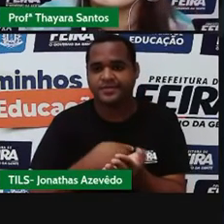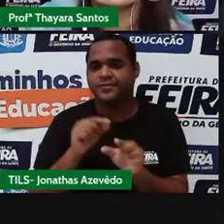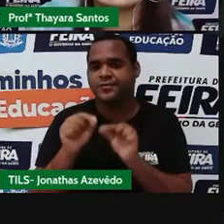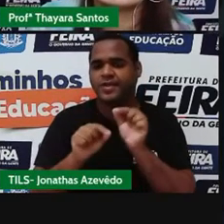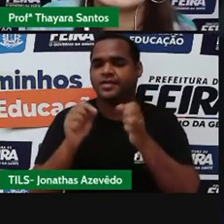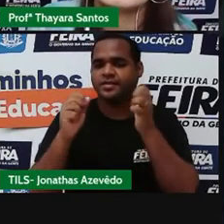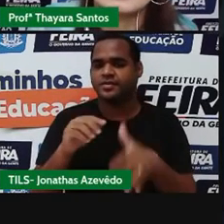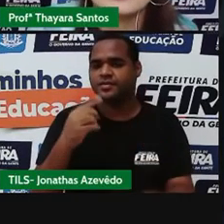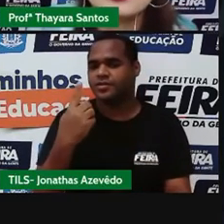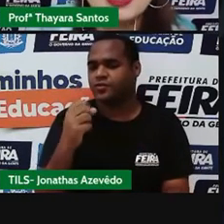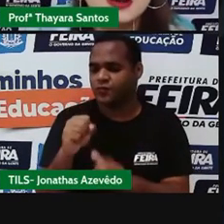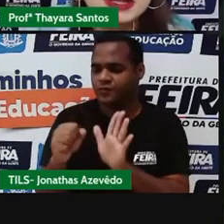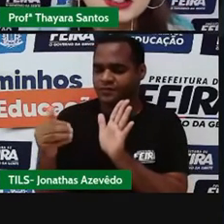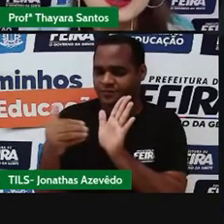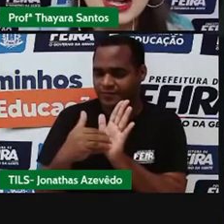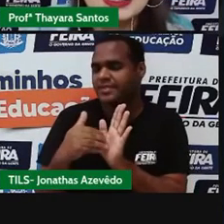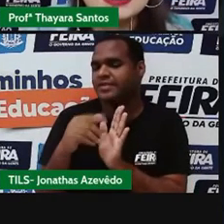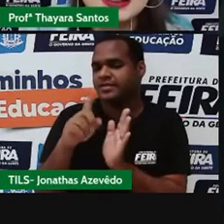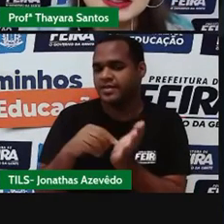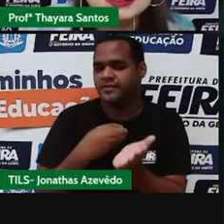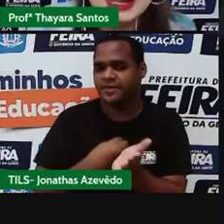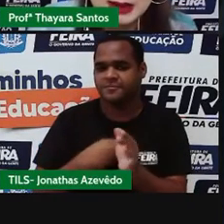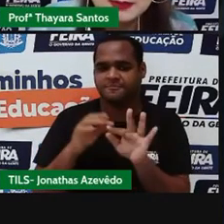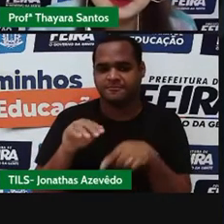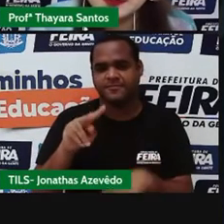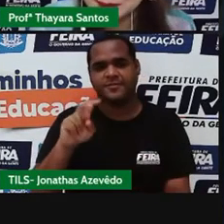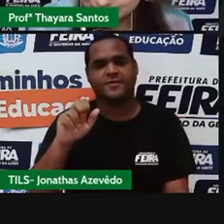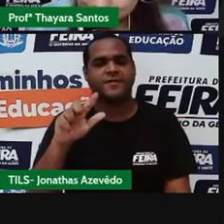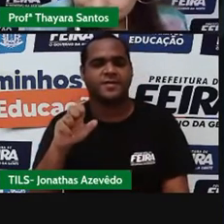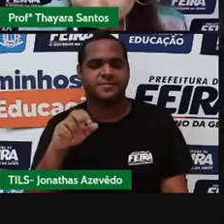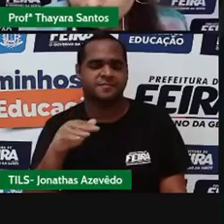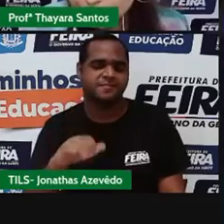elétrons lá nessa última camada de valência. Tá?